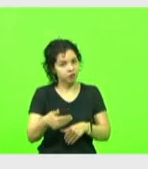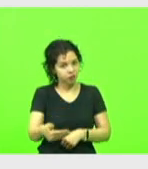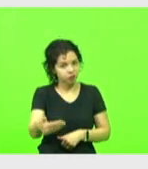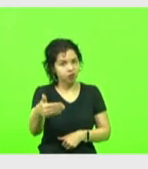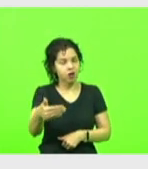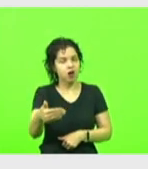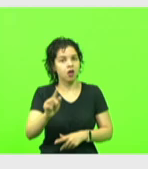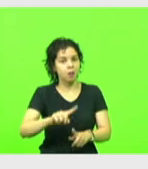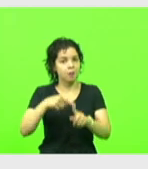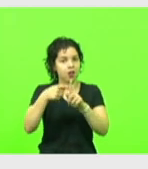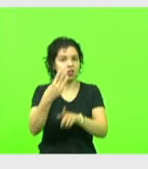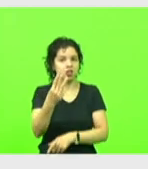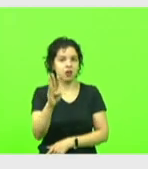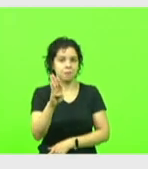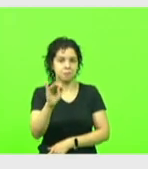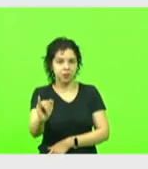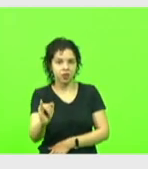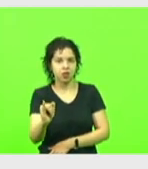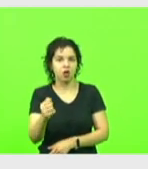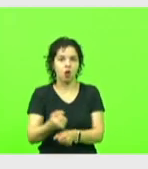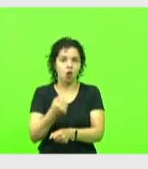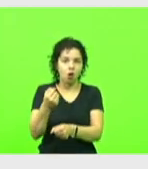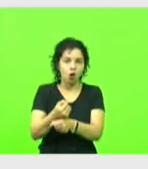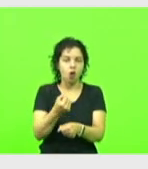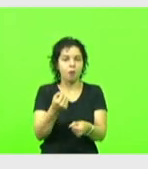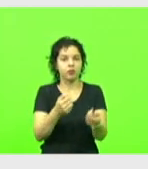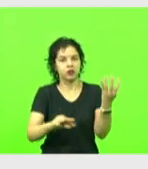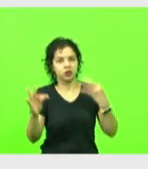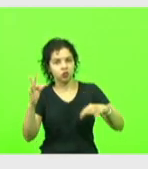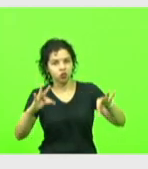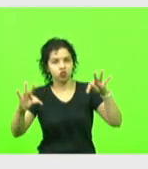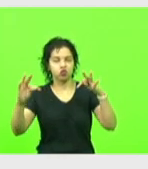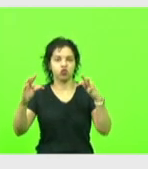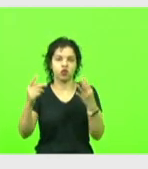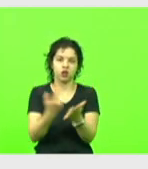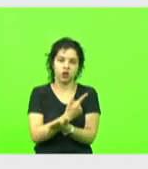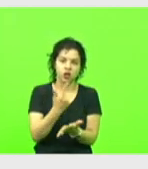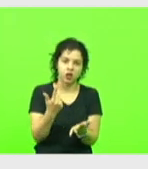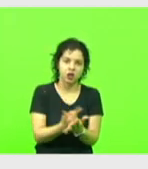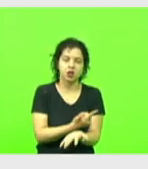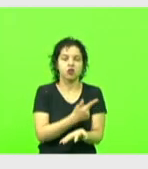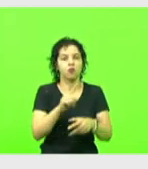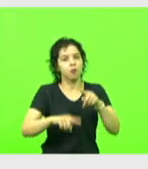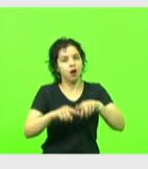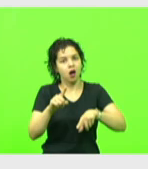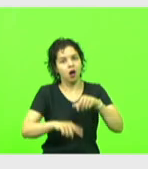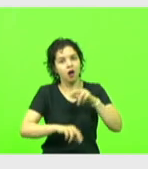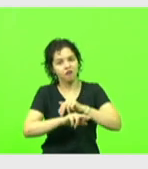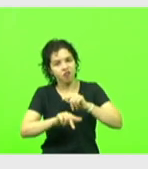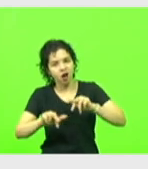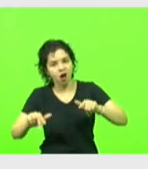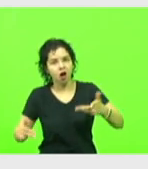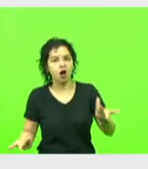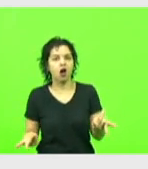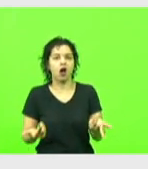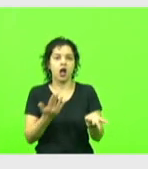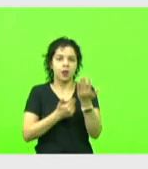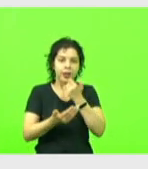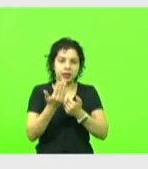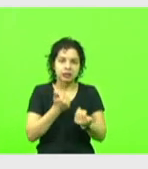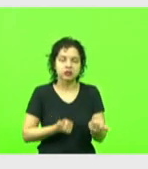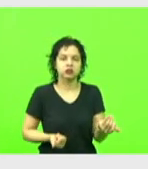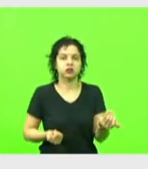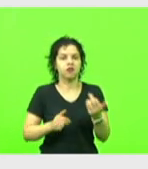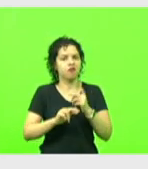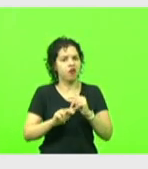bi para obras, tecnologia, livros, materiais, alimentação e tudo mais.